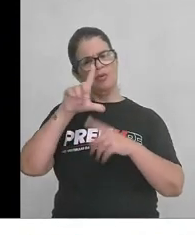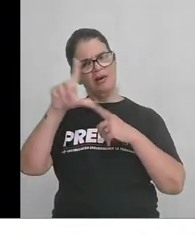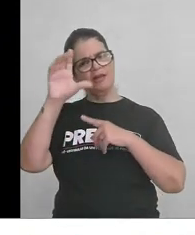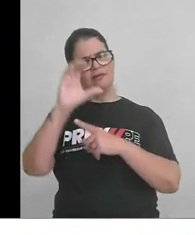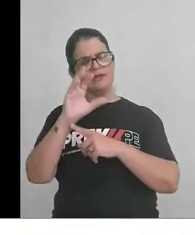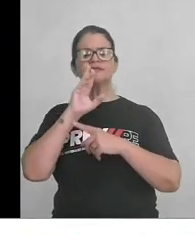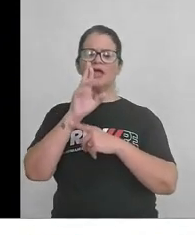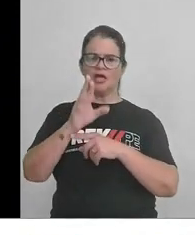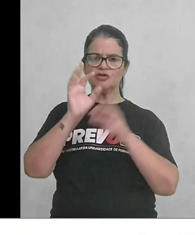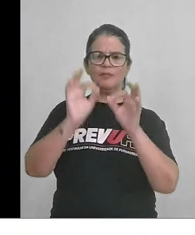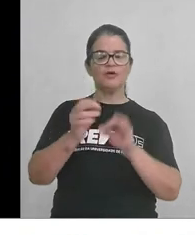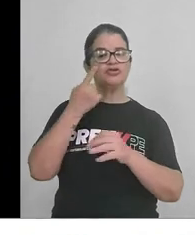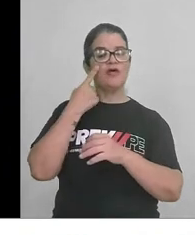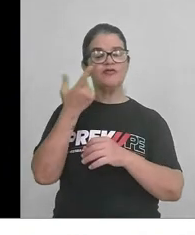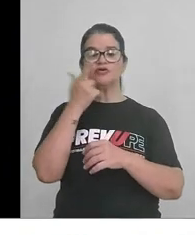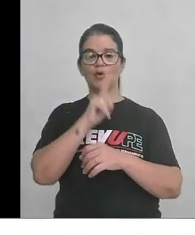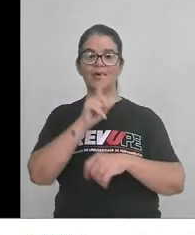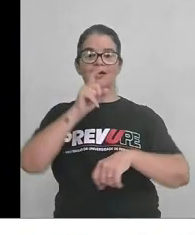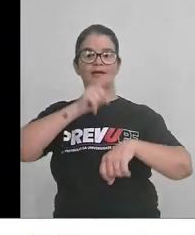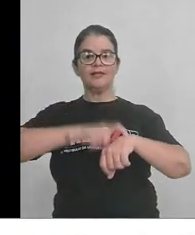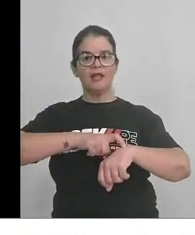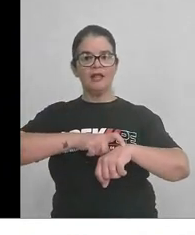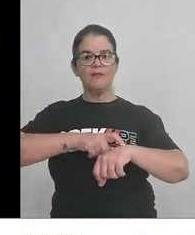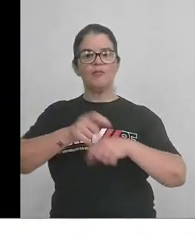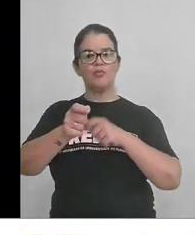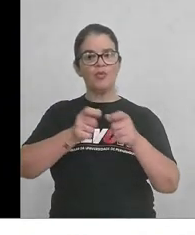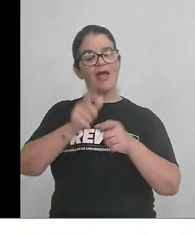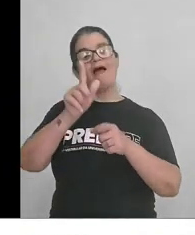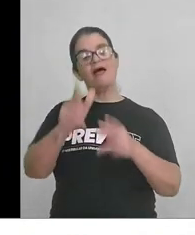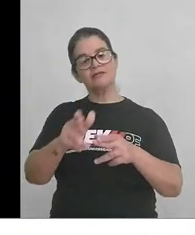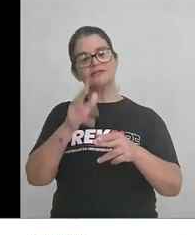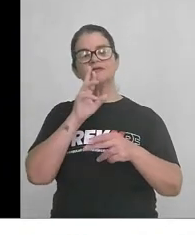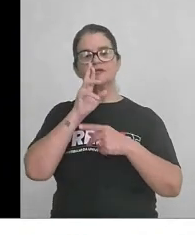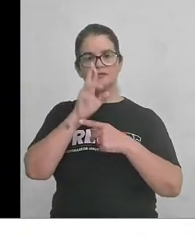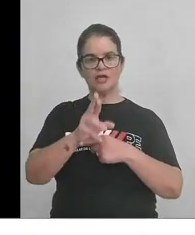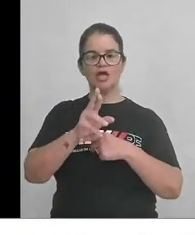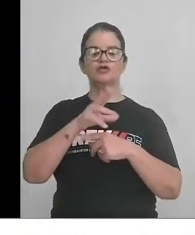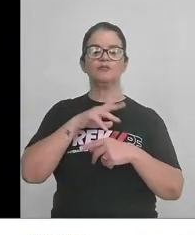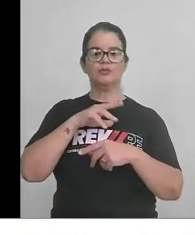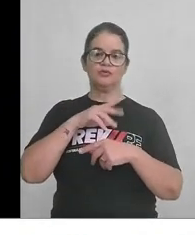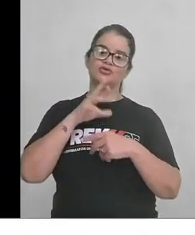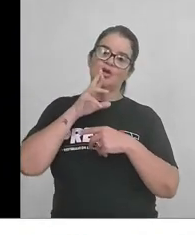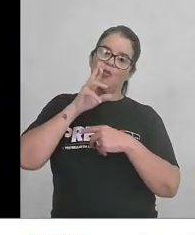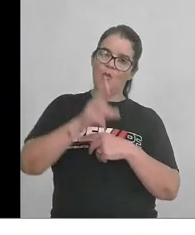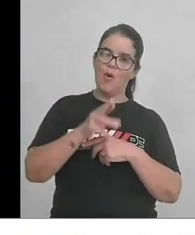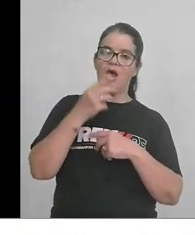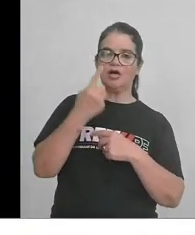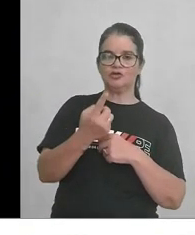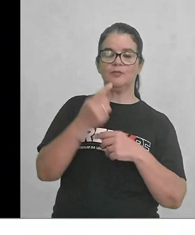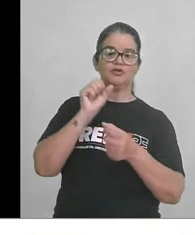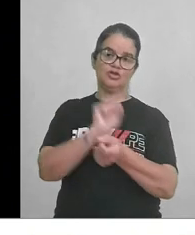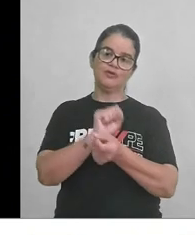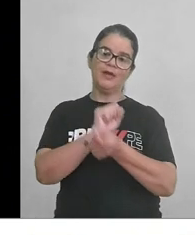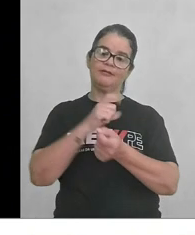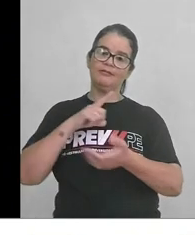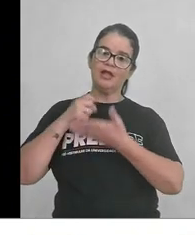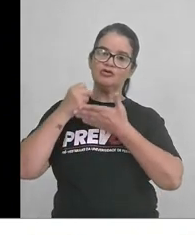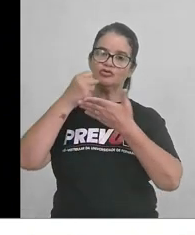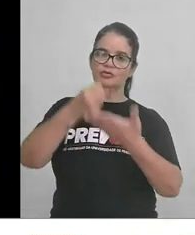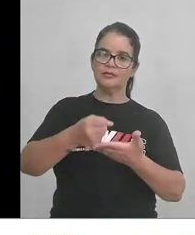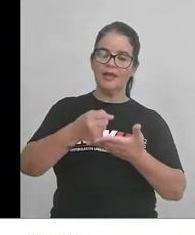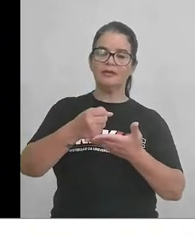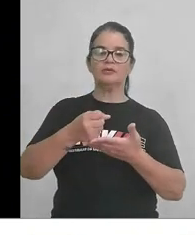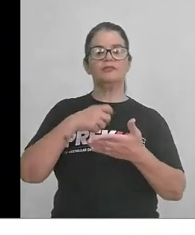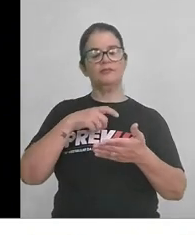letra C é a resposta. Veja que eu ganhei tempo. É assim que se responde uma resposta. Espero que tenha ajudado.